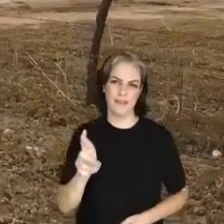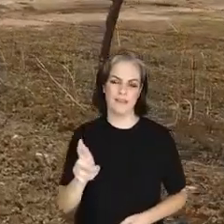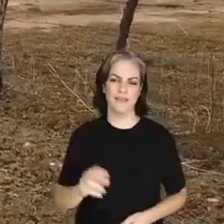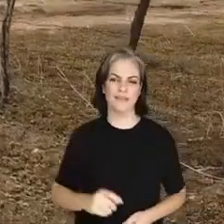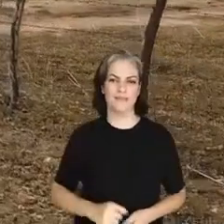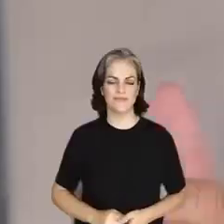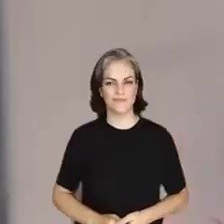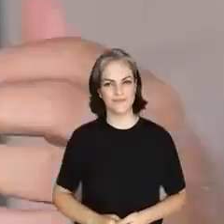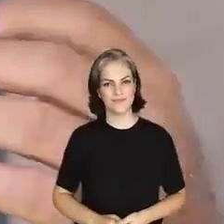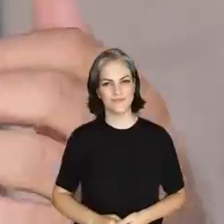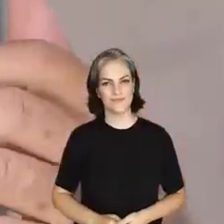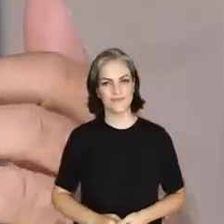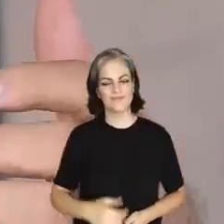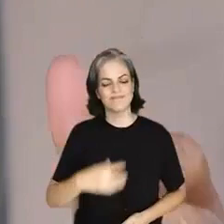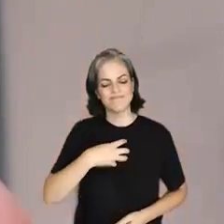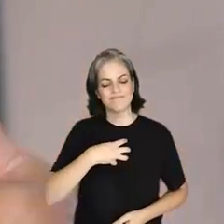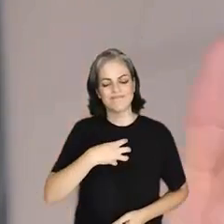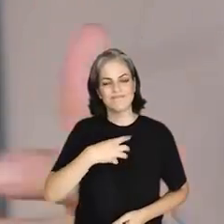30 reais.